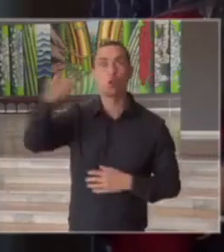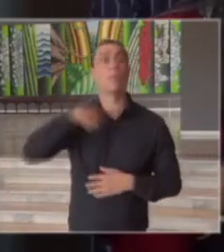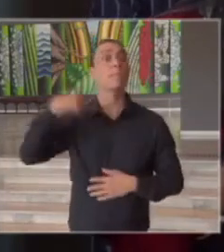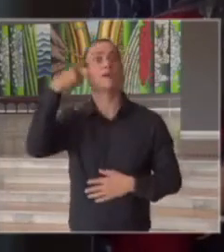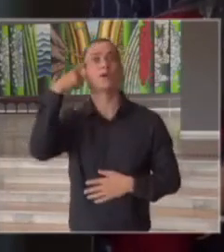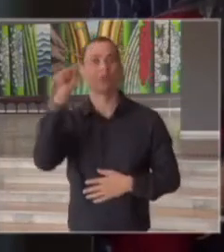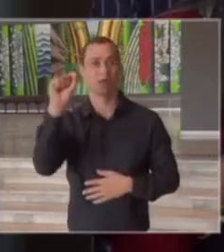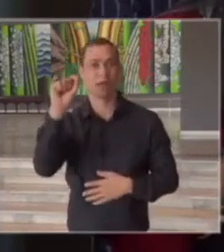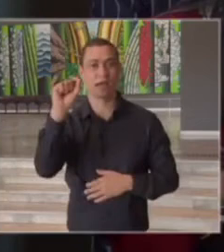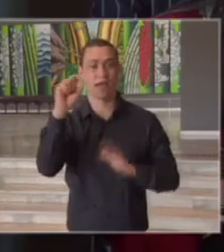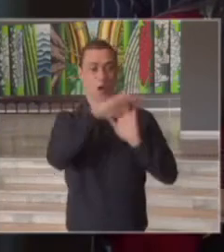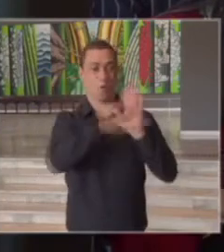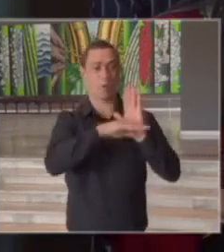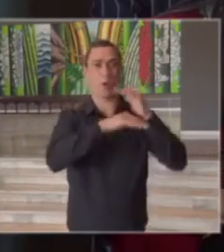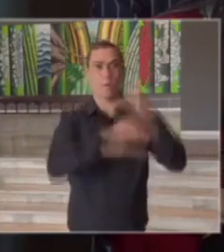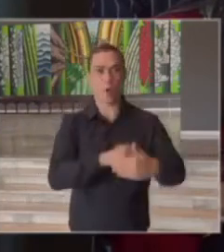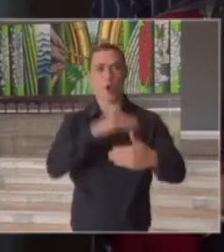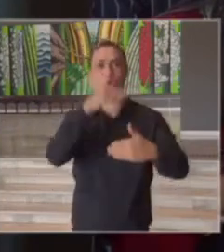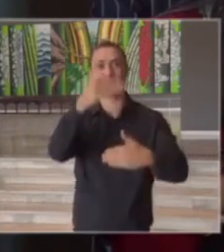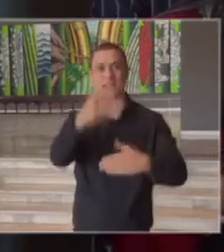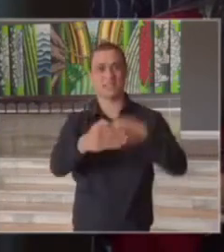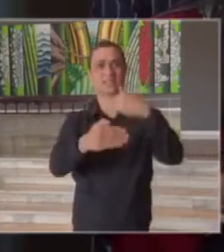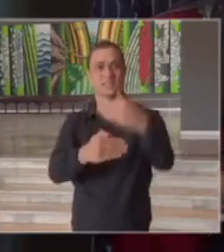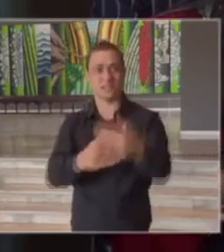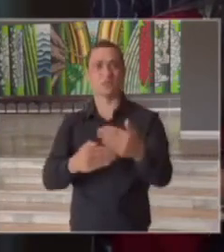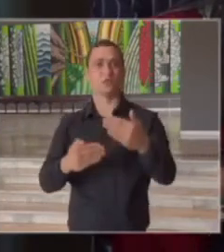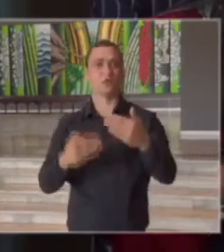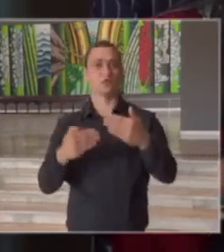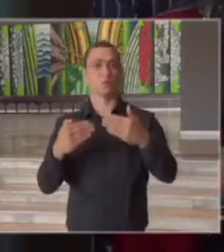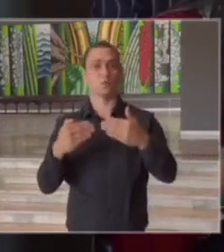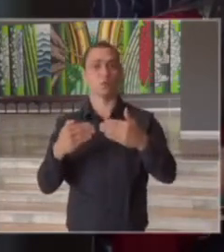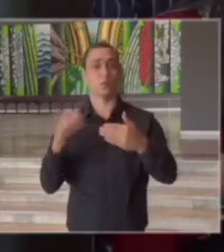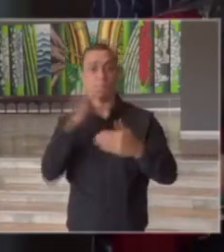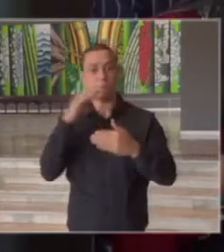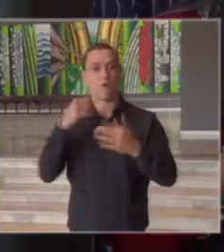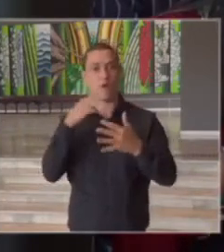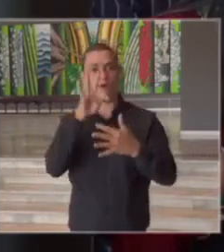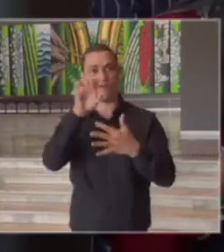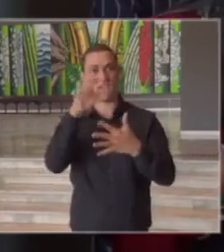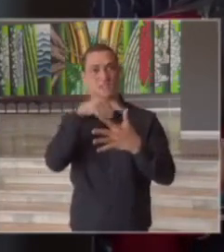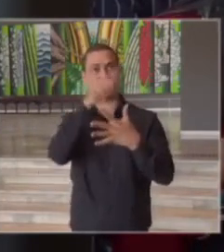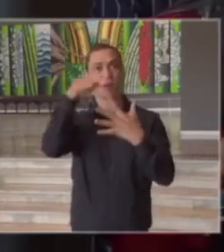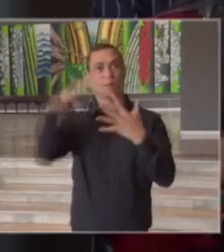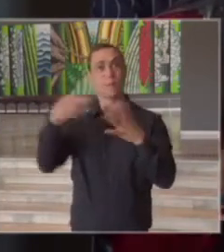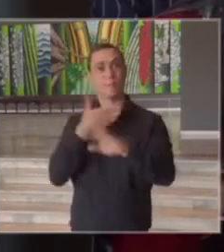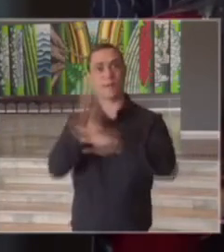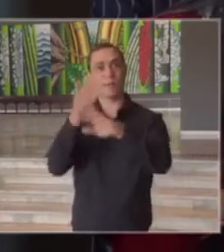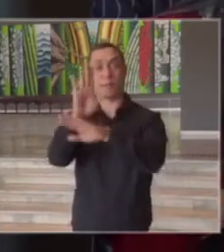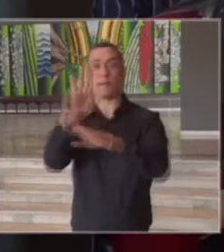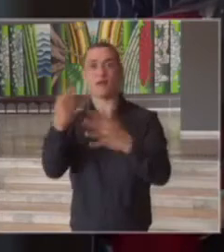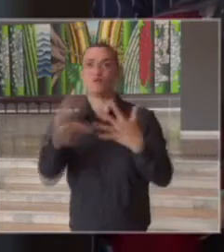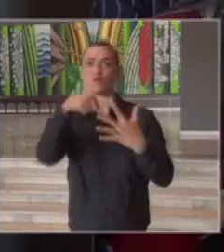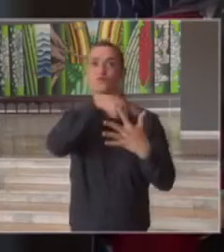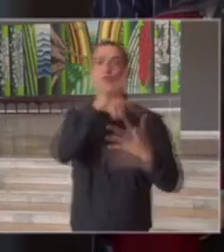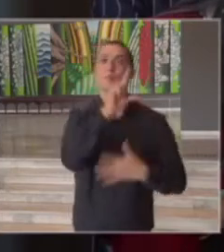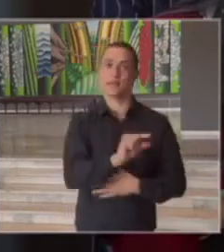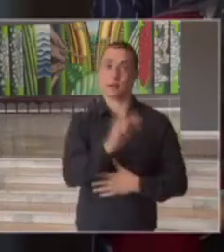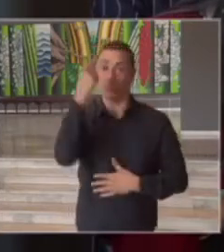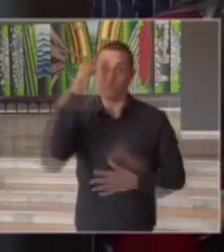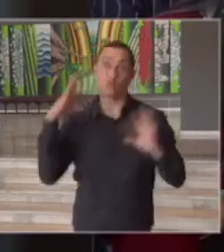um plano progressivo de avanços de fase mais do que retrocesso de fase